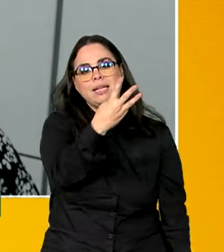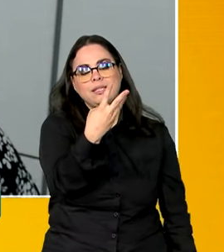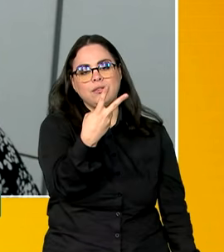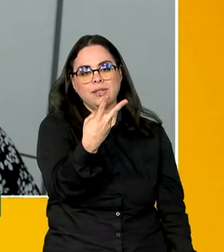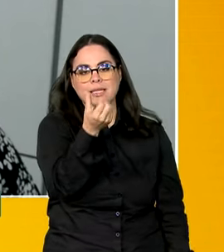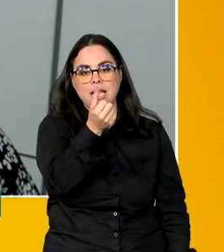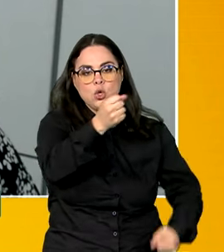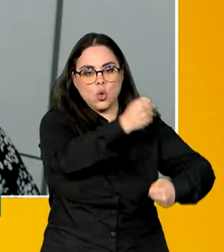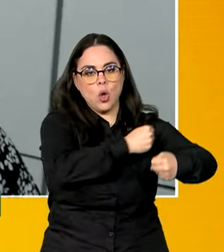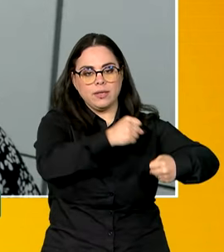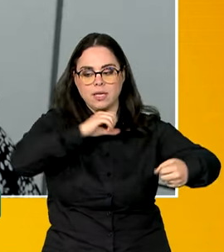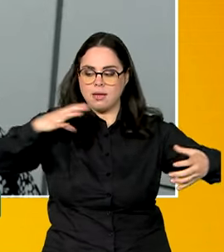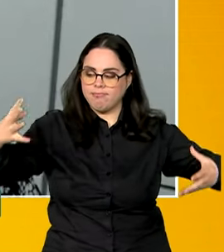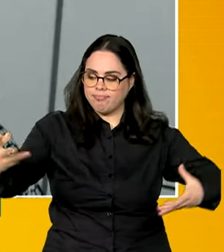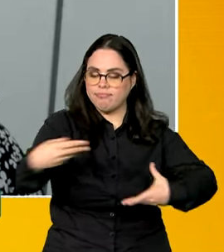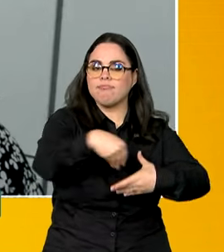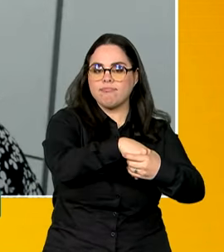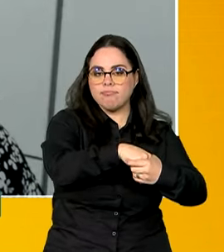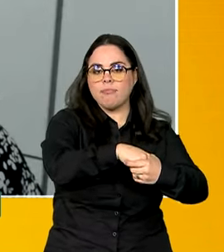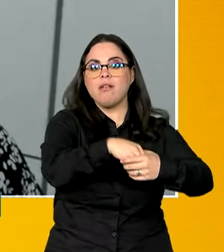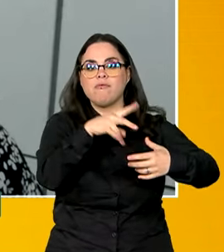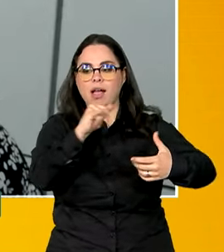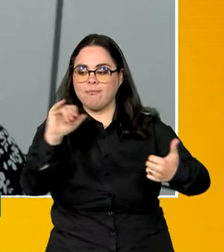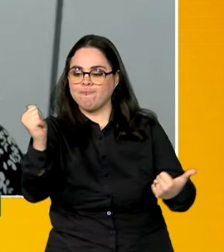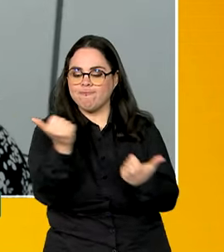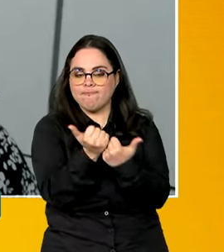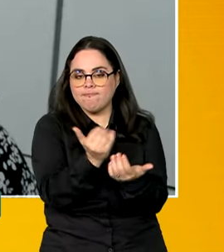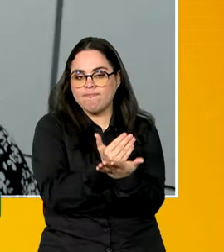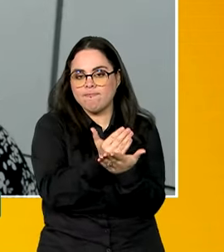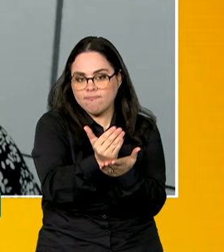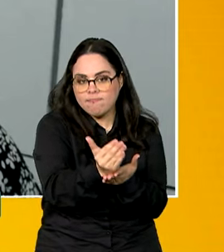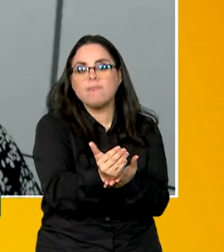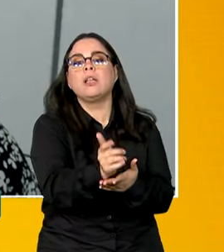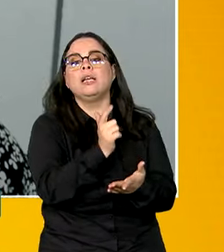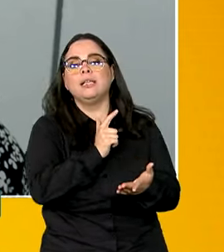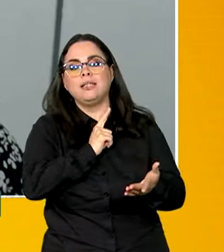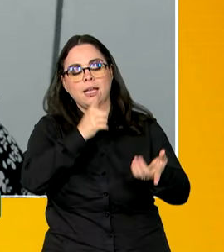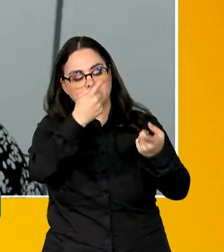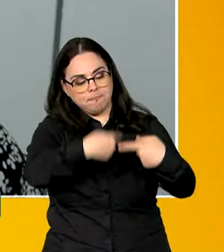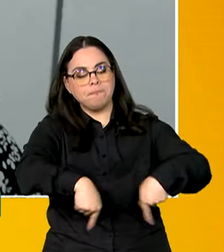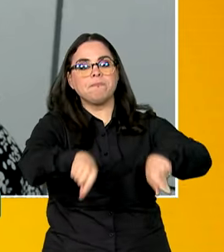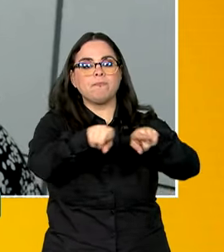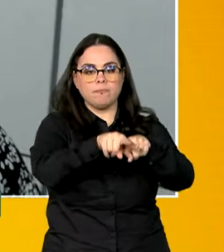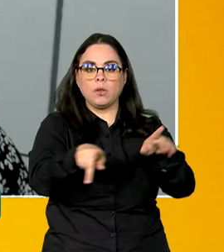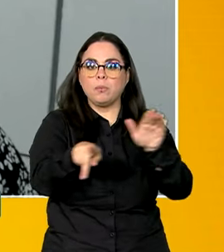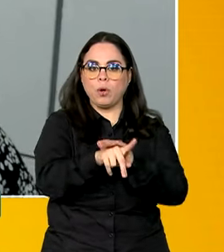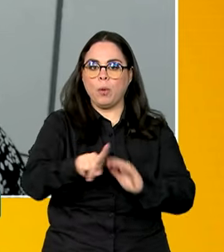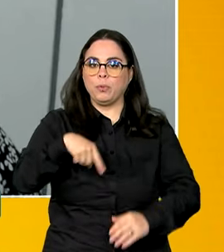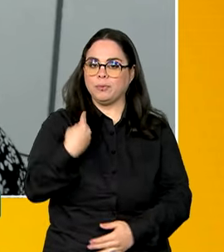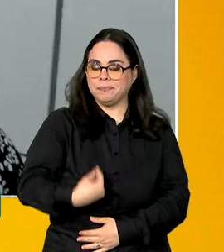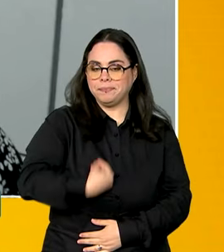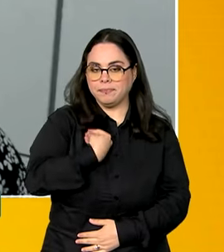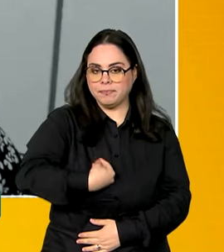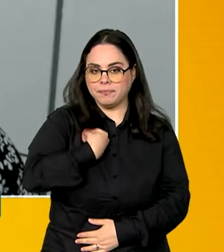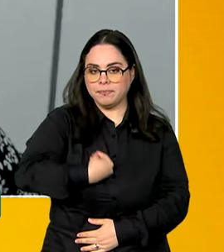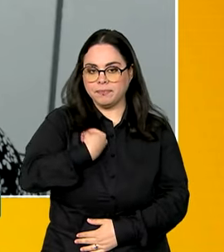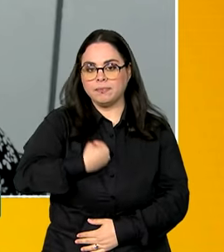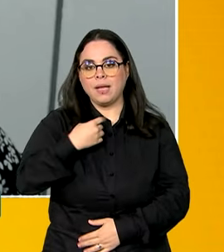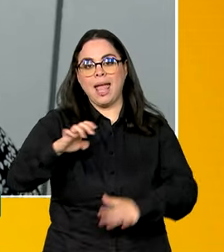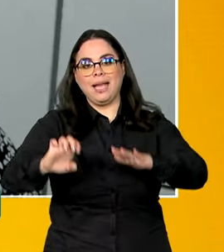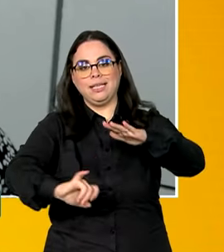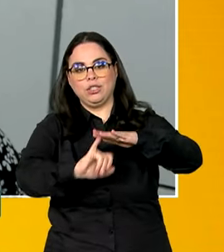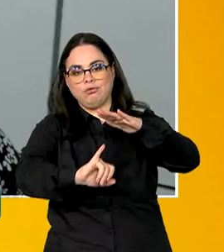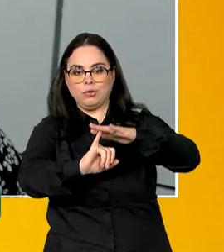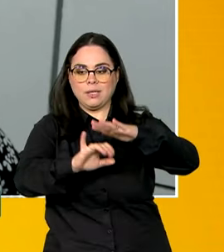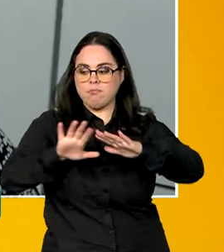que vão começar a receber esse apoio. Então, é uma parceria que nós estamos fazendo com algumas entidades gestoras, são